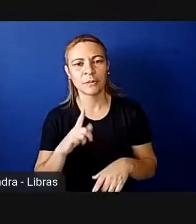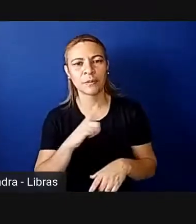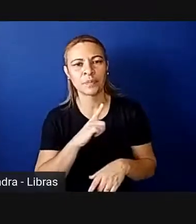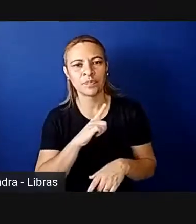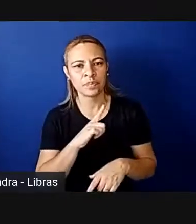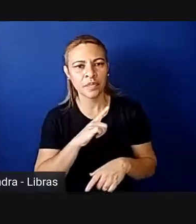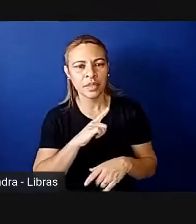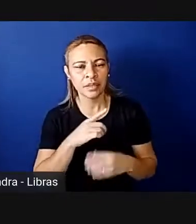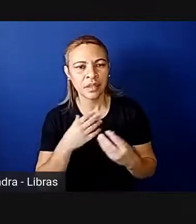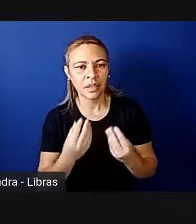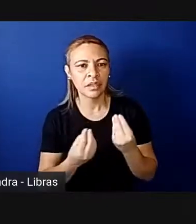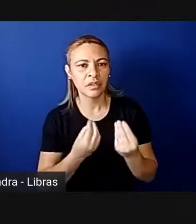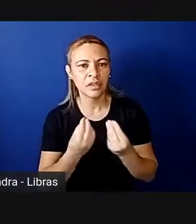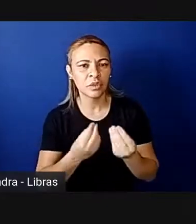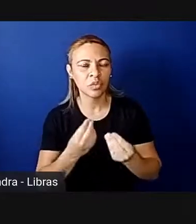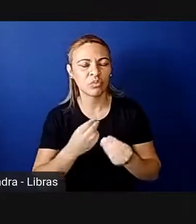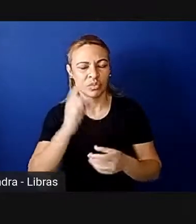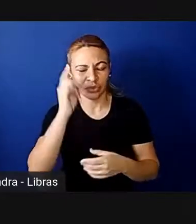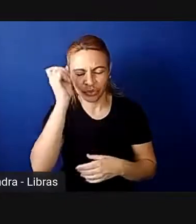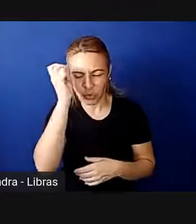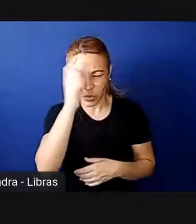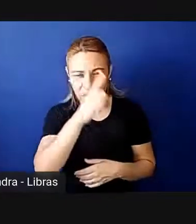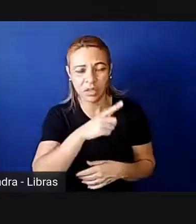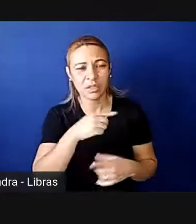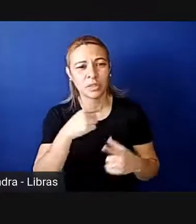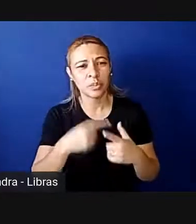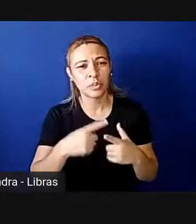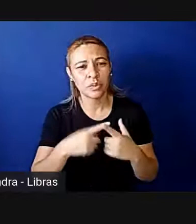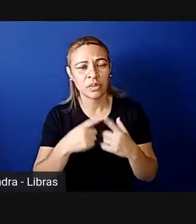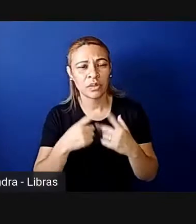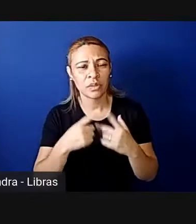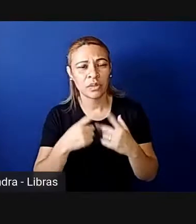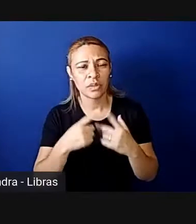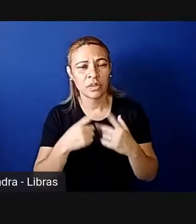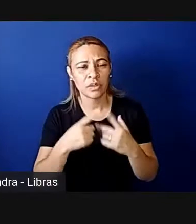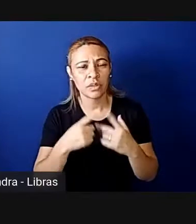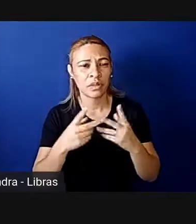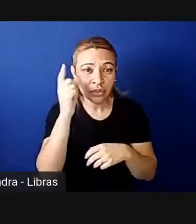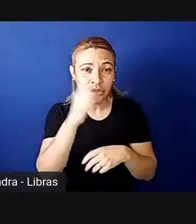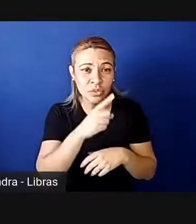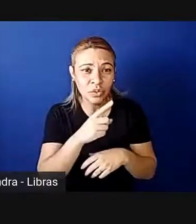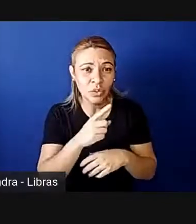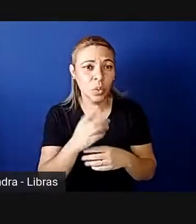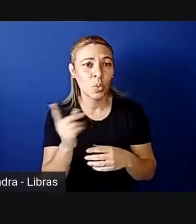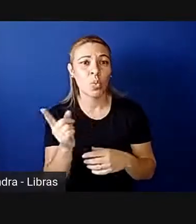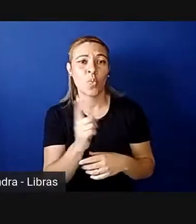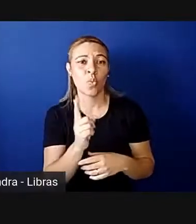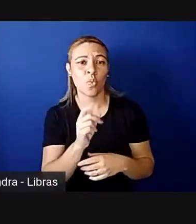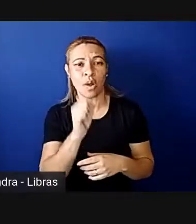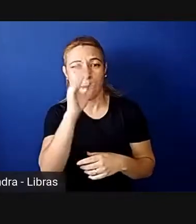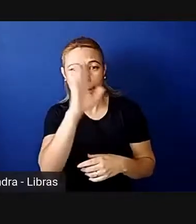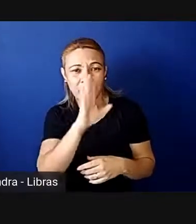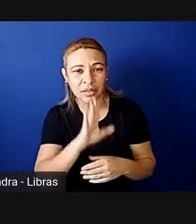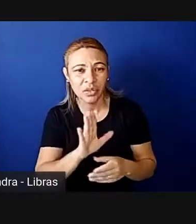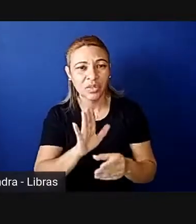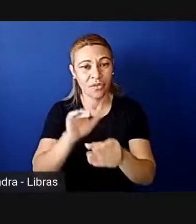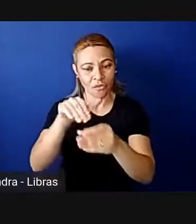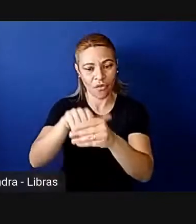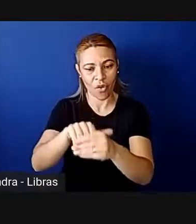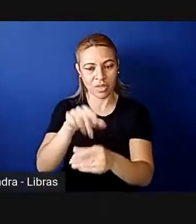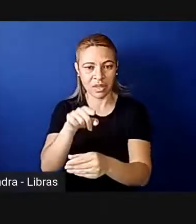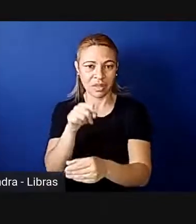tem sido uma grande dificuldade, porque vocês vejam que a dificuldade não é tanto do brasileiro votar em mulher, né, de,